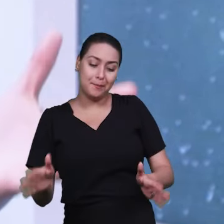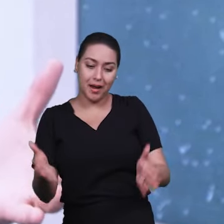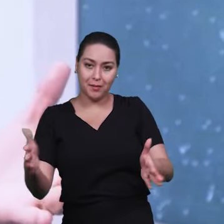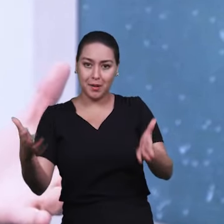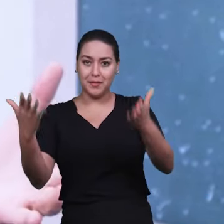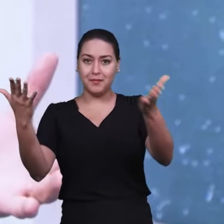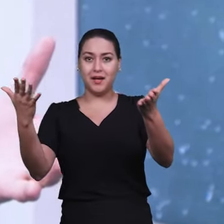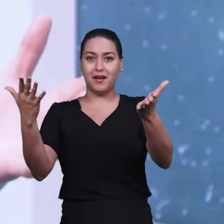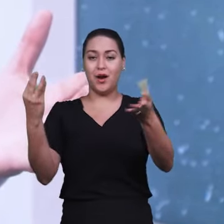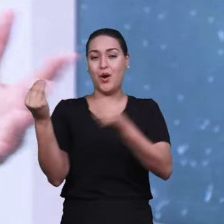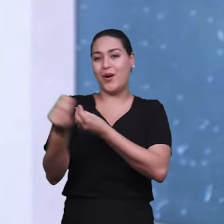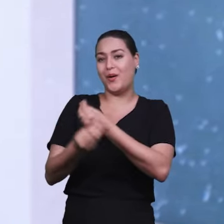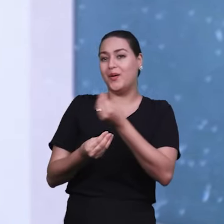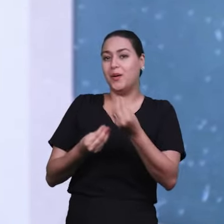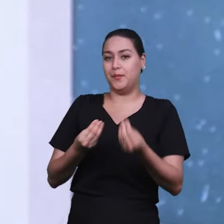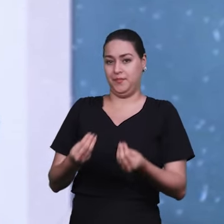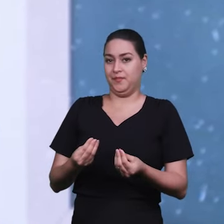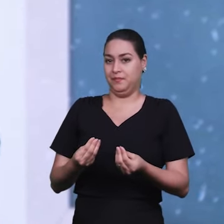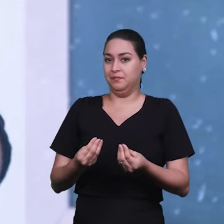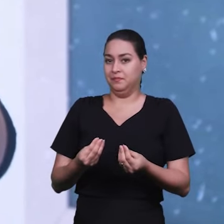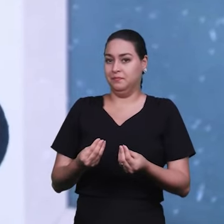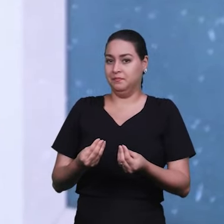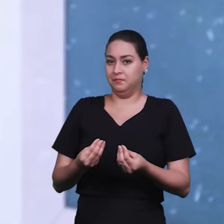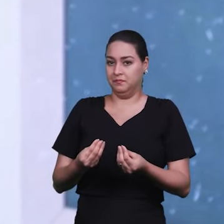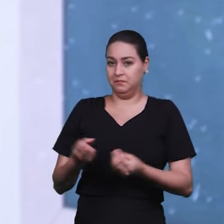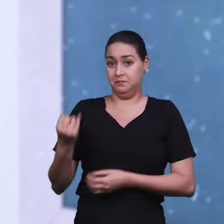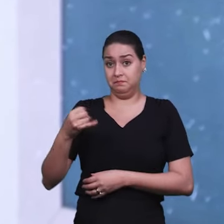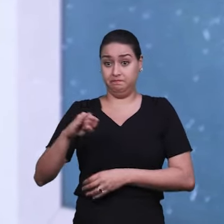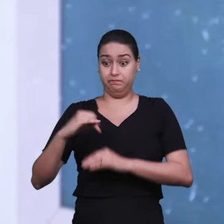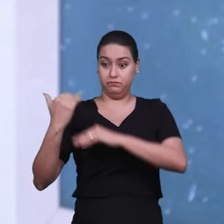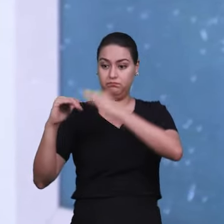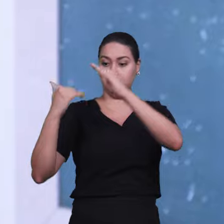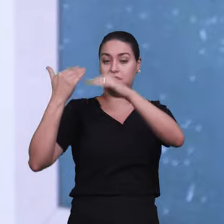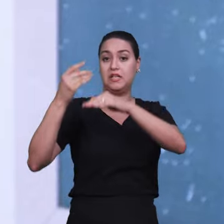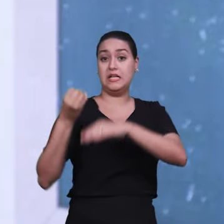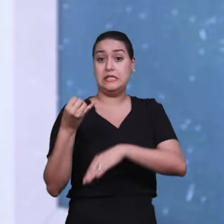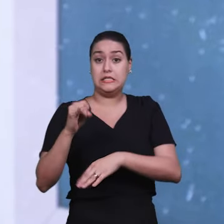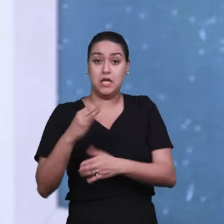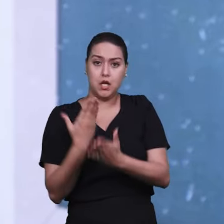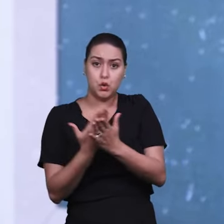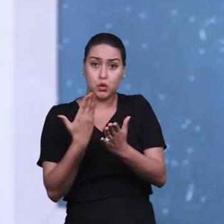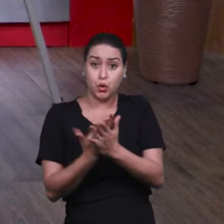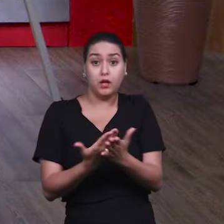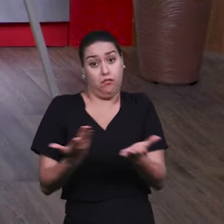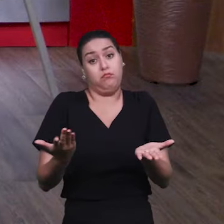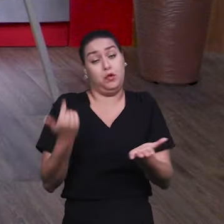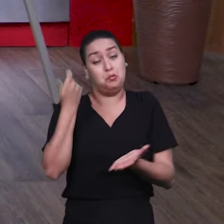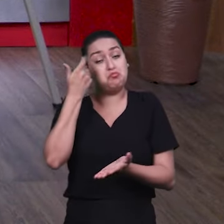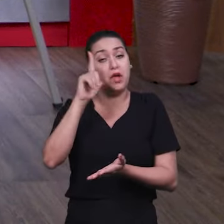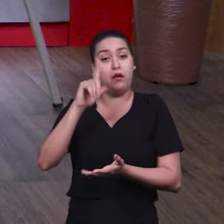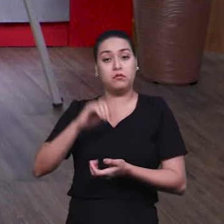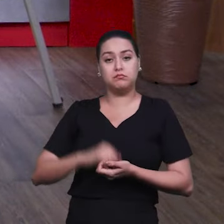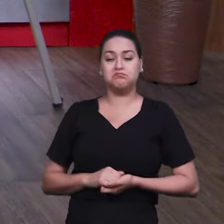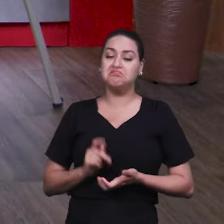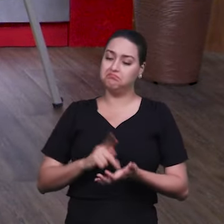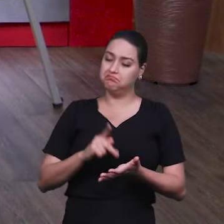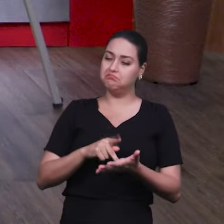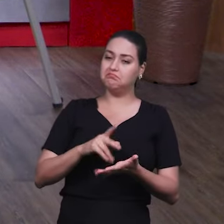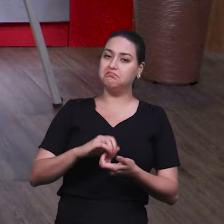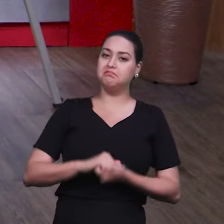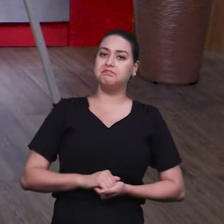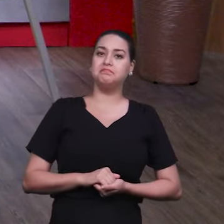Onde ela pode chegar depende do que você fizer em relação a um estudo mesmo, um pouco mais sério, no caso, Verdade, verdade. Agora,